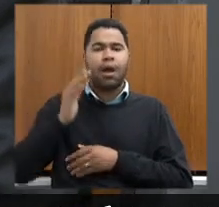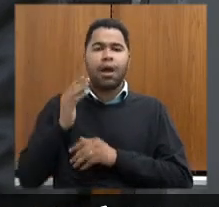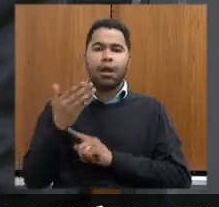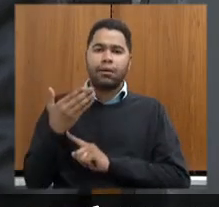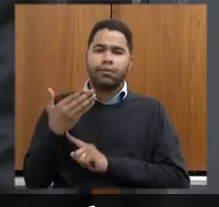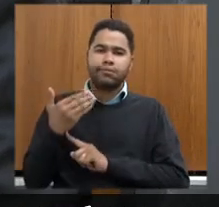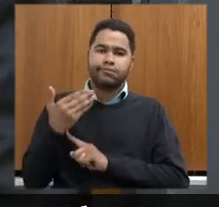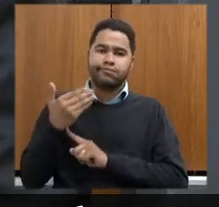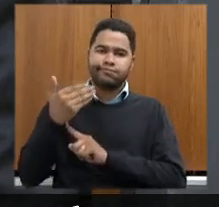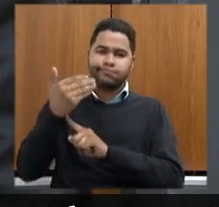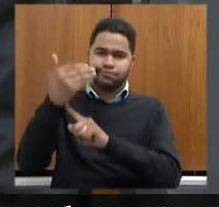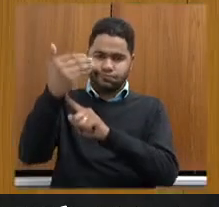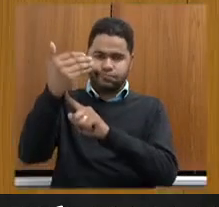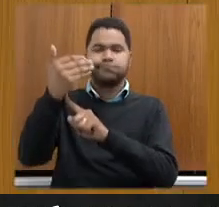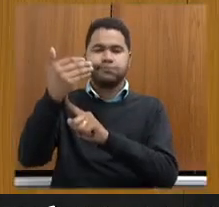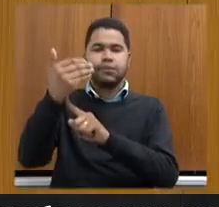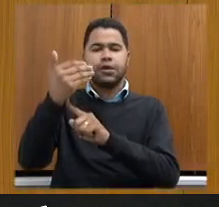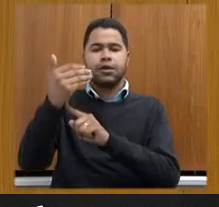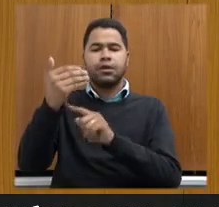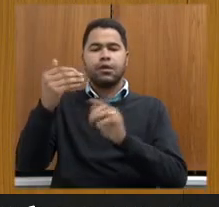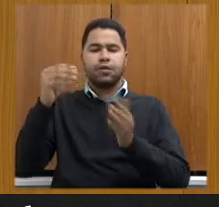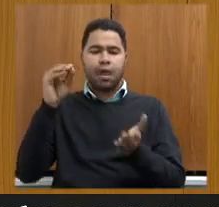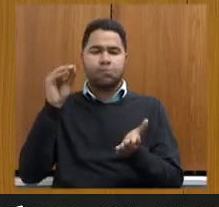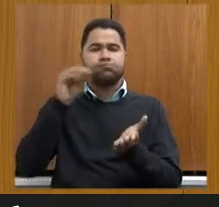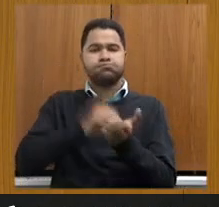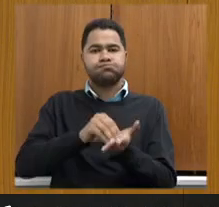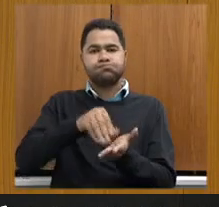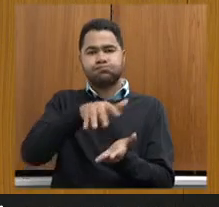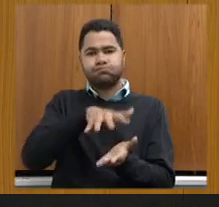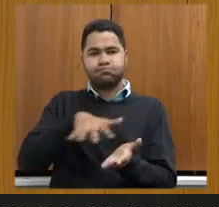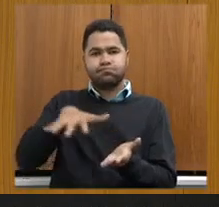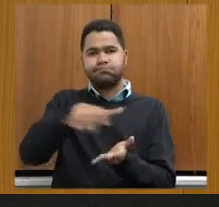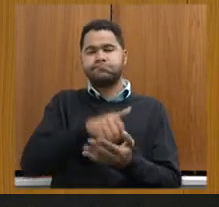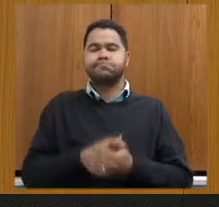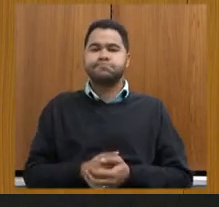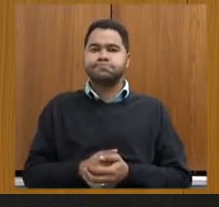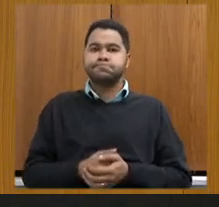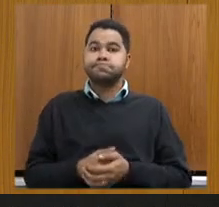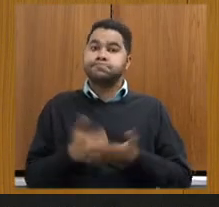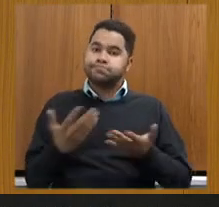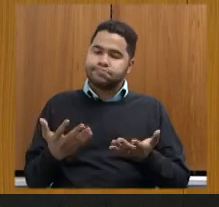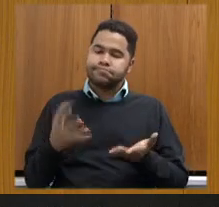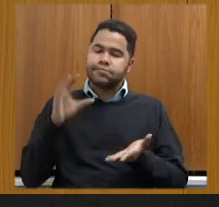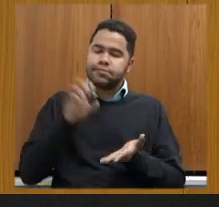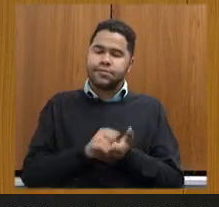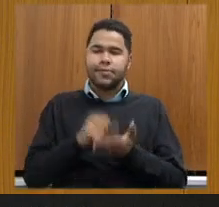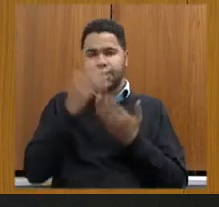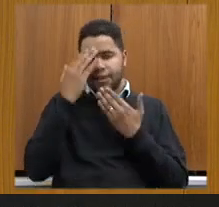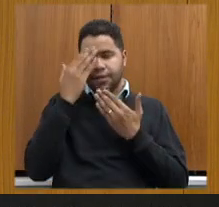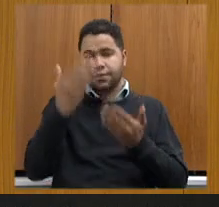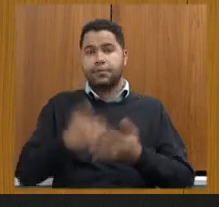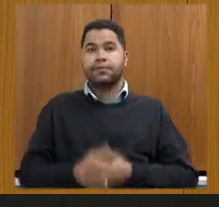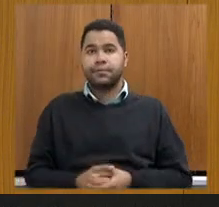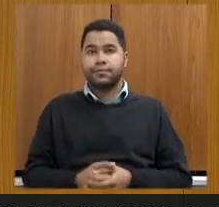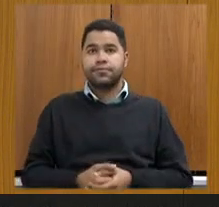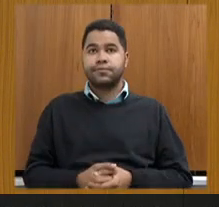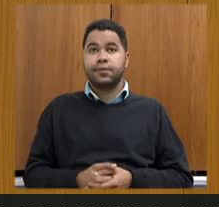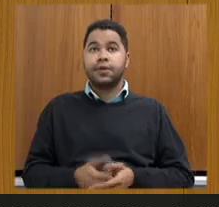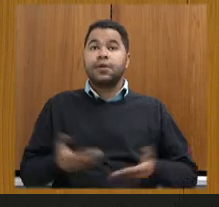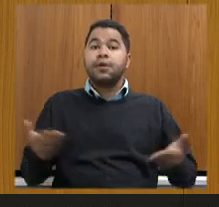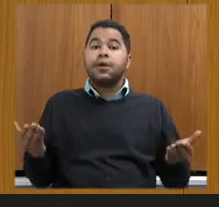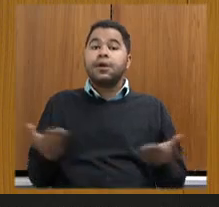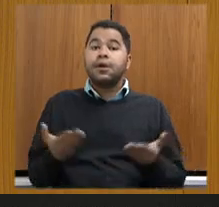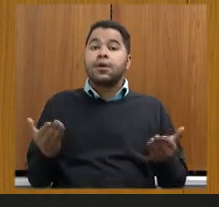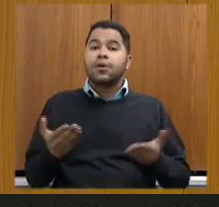que está sendo implantada na nossa região. Então, primeiramente, fica esse registro e esse agradecimento. Agora,